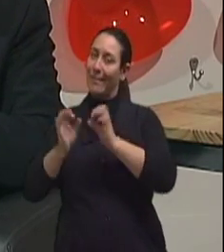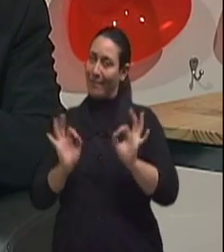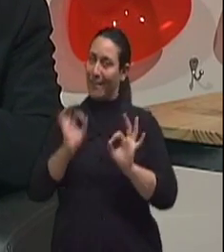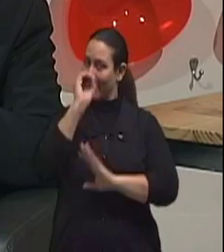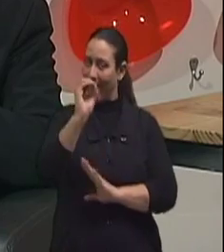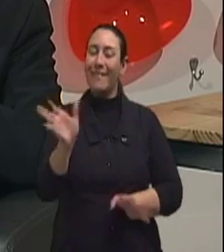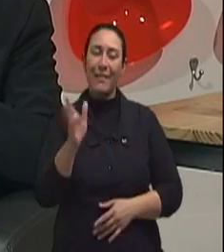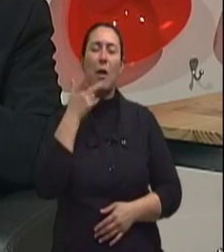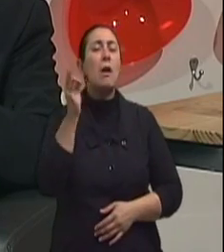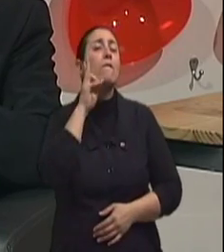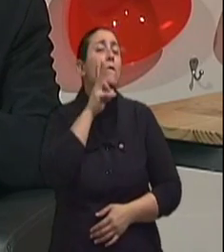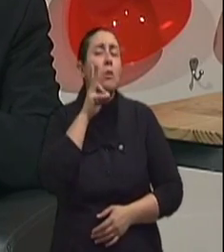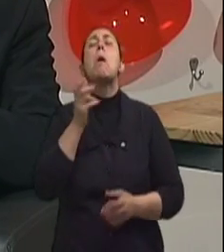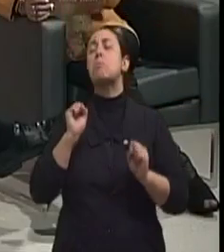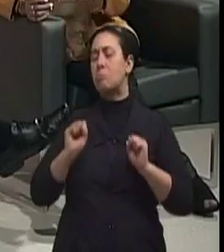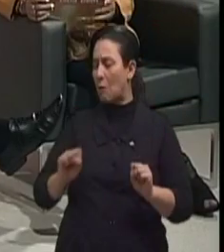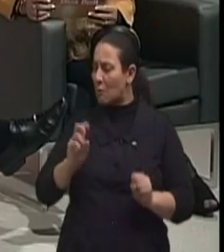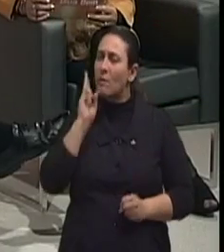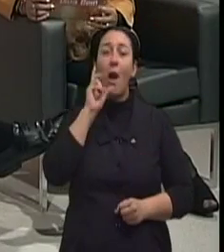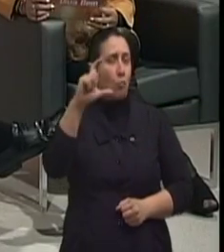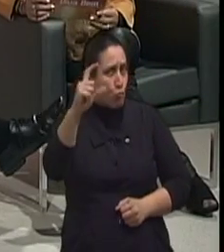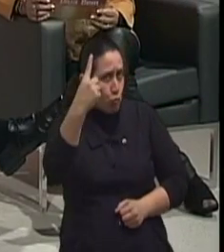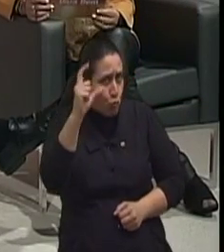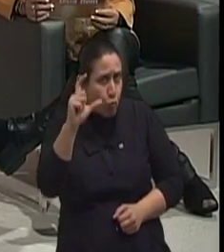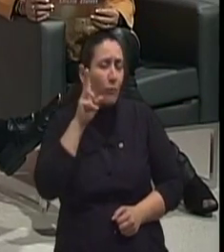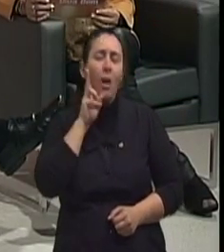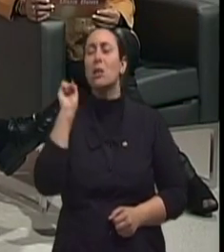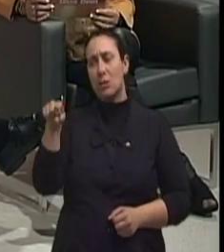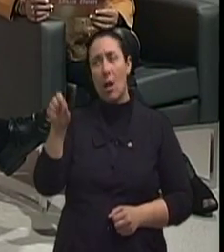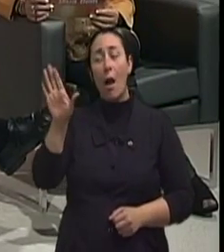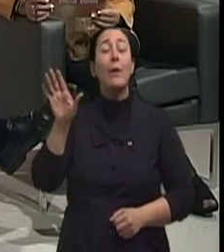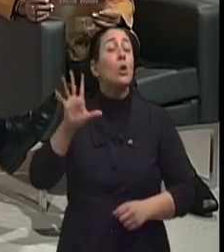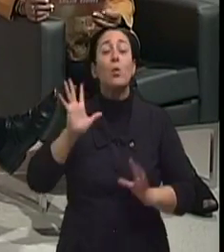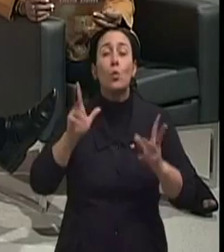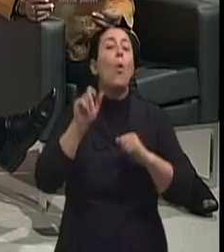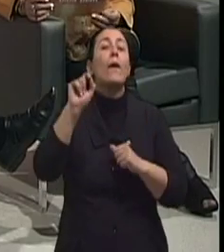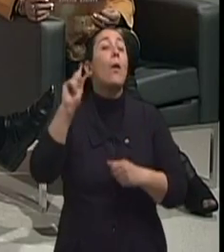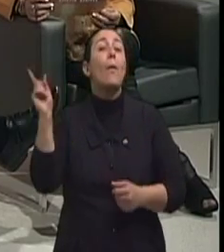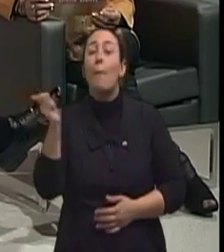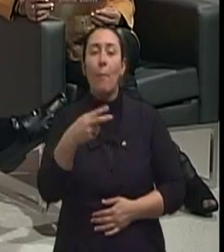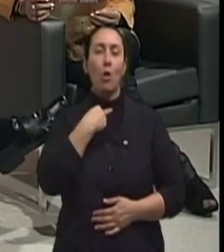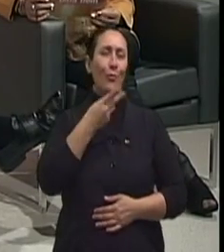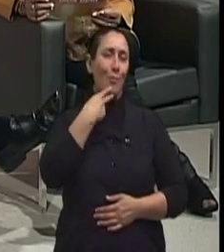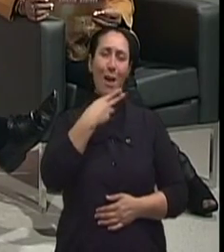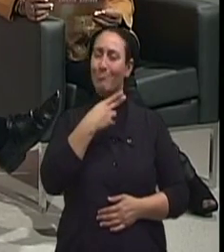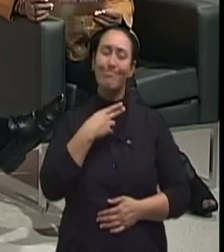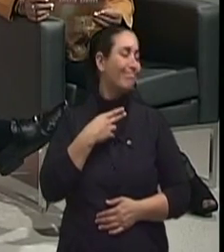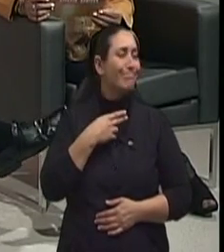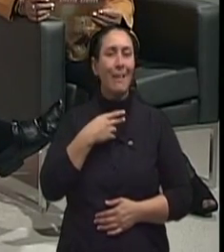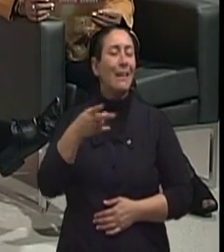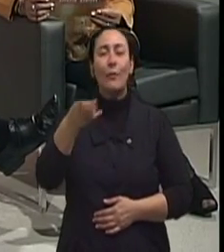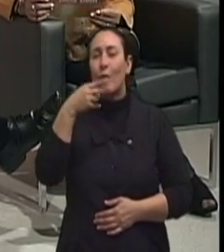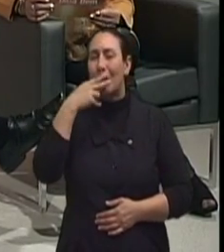claro. Mas um vinhozinho não faz mal. Não faz mal. Um pouquinho, uma taça. É tudo com moderação. O que realmente não pode é fumar. Fumar, assim,